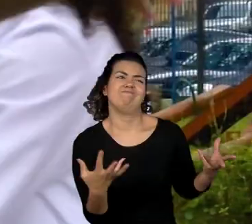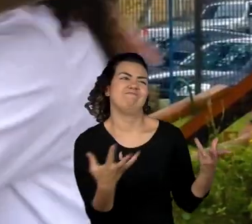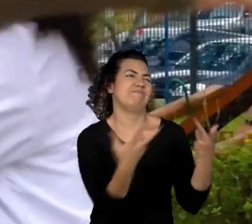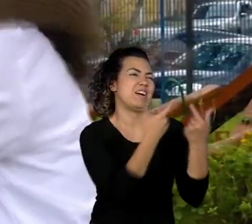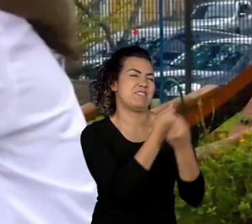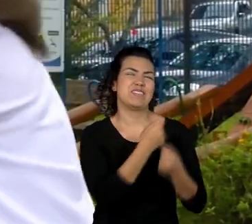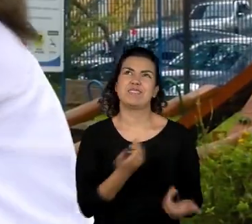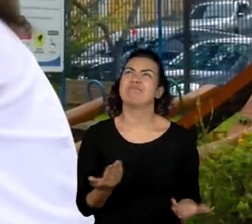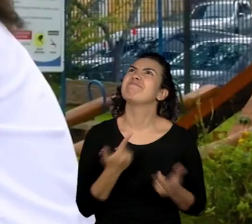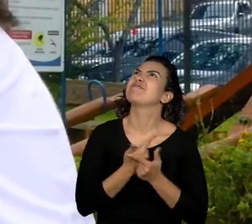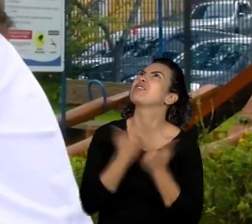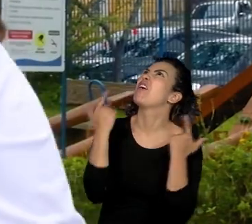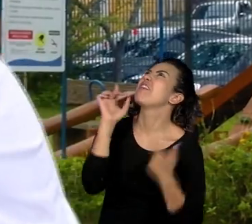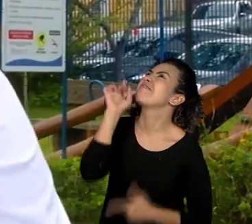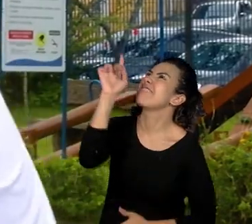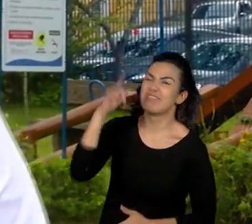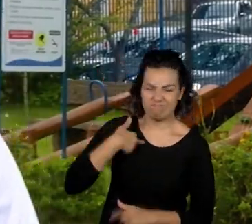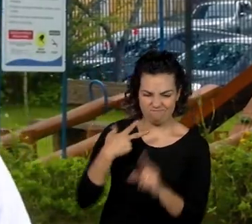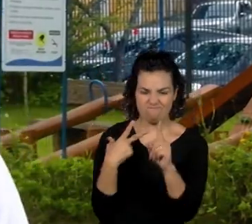Graças a Deus venci.